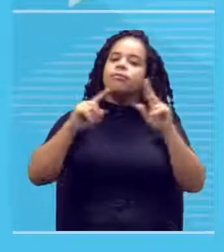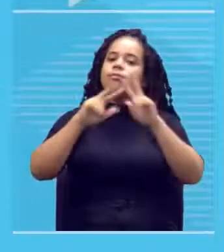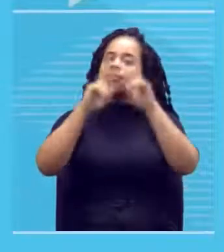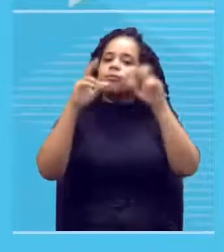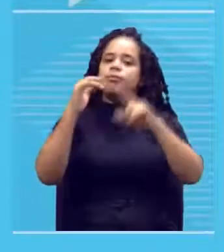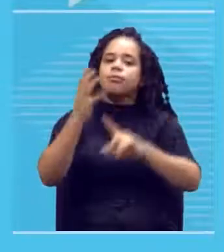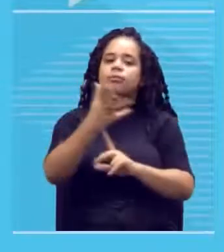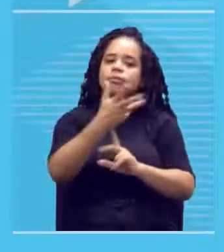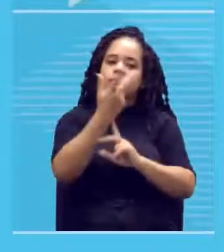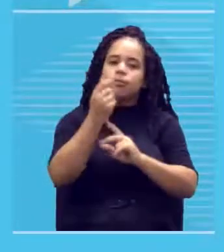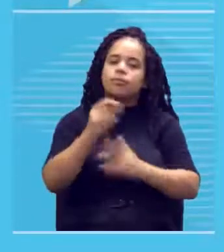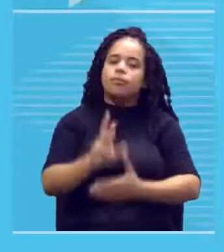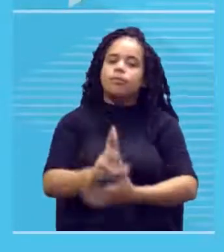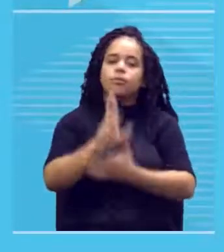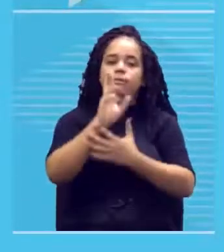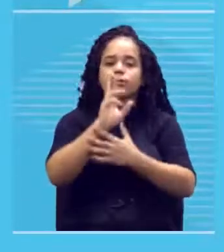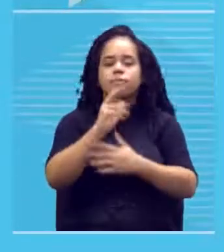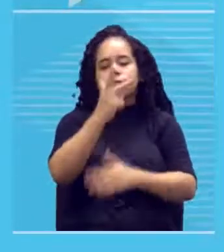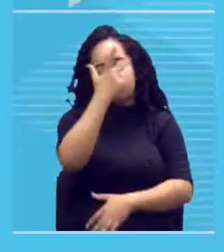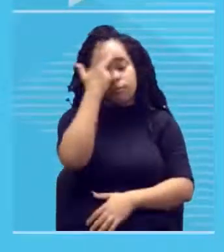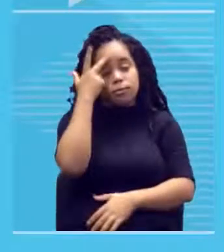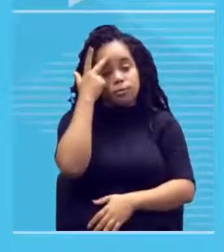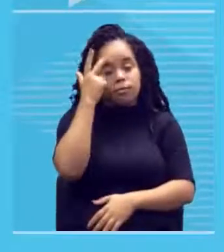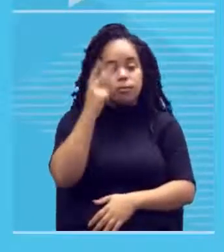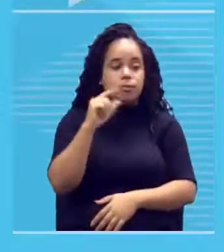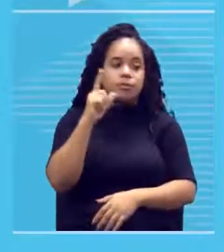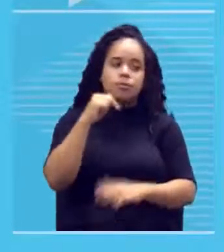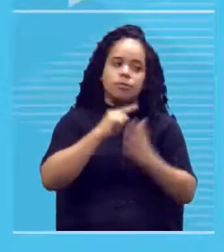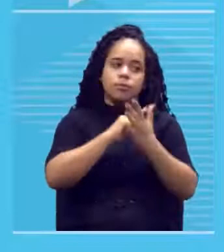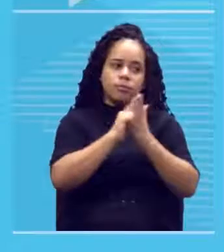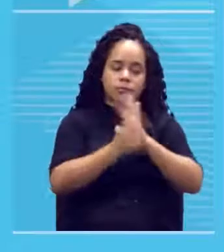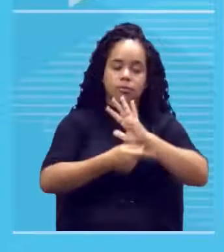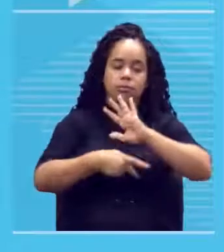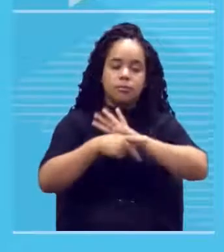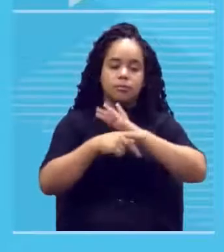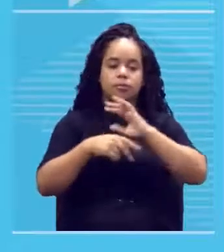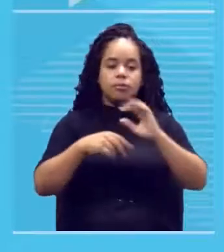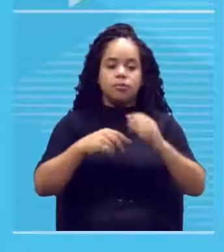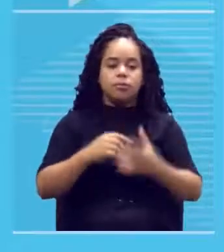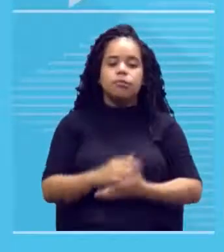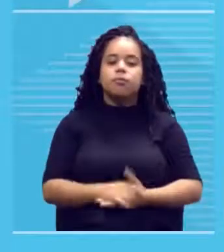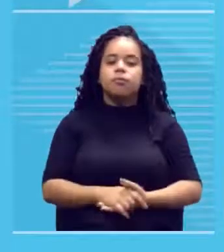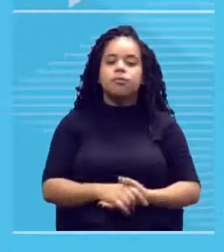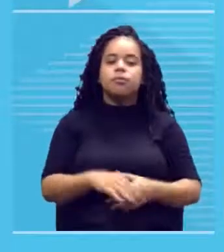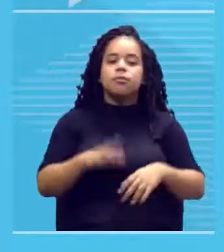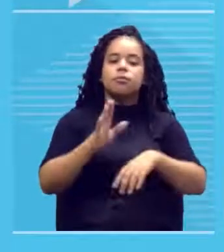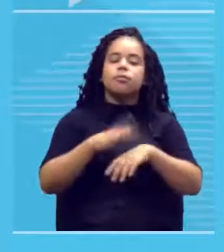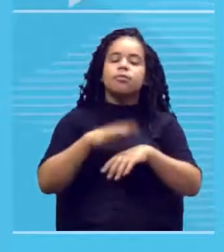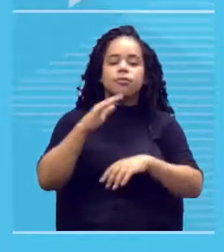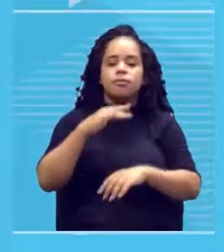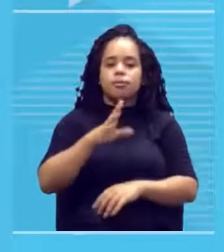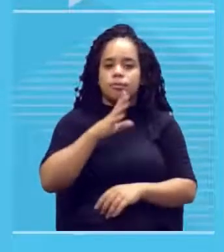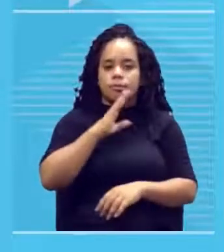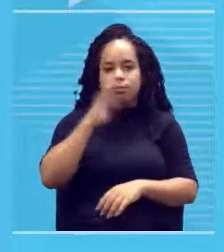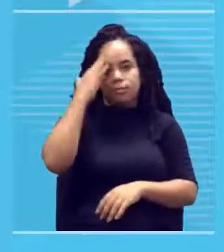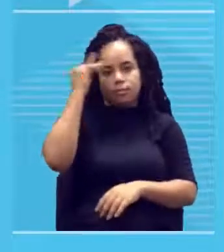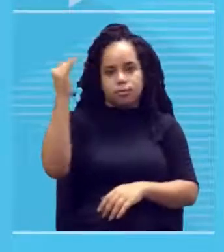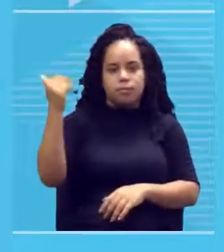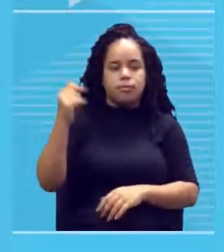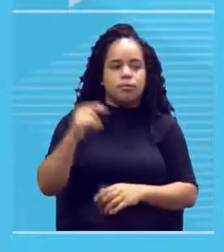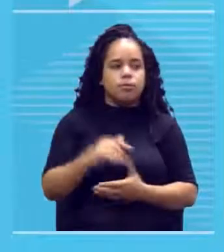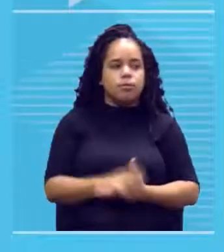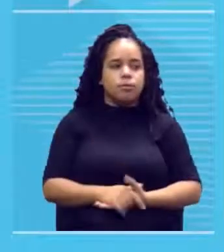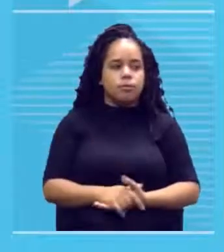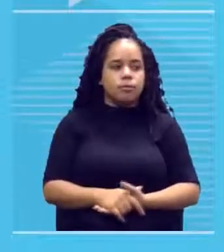pessoas. Então, esses aí são os gêneros de pintura mais conhecidos. Natureza morta, retrato e paisagem.